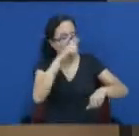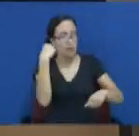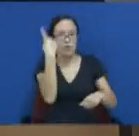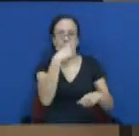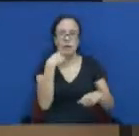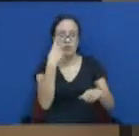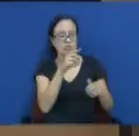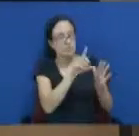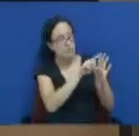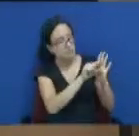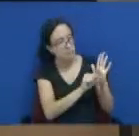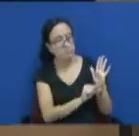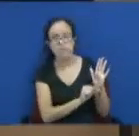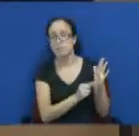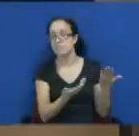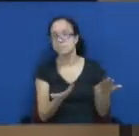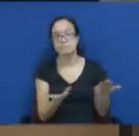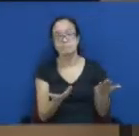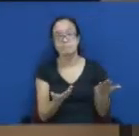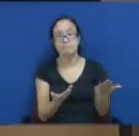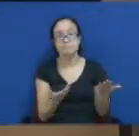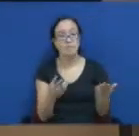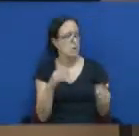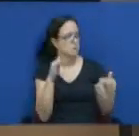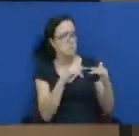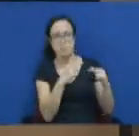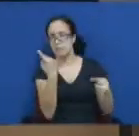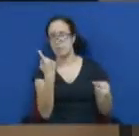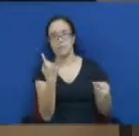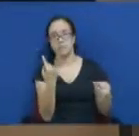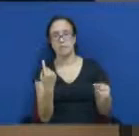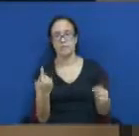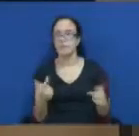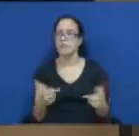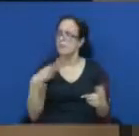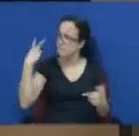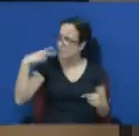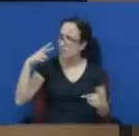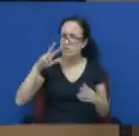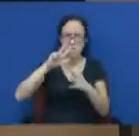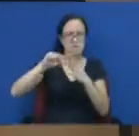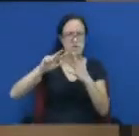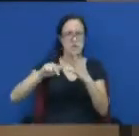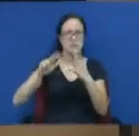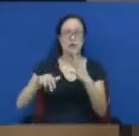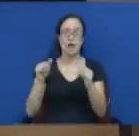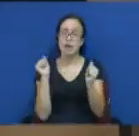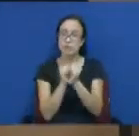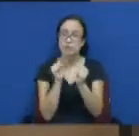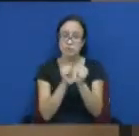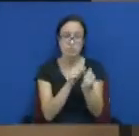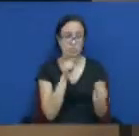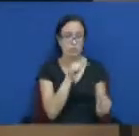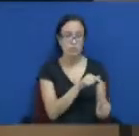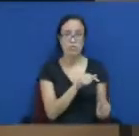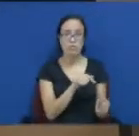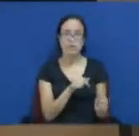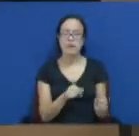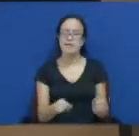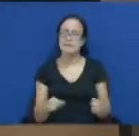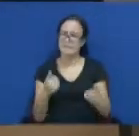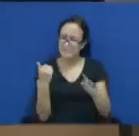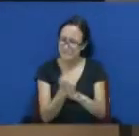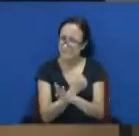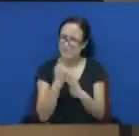defende. Vereador Wilson, vereador Ronei, vereador Jorge. Hoje, vários vereadores já estiveram conosco, Farid, nessa causa para